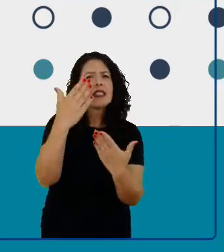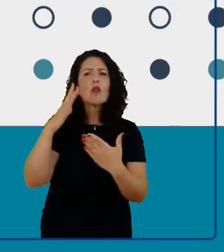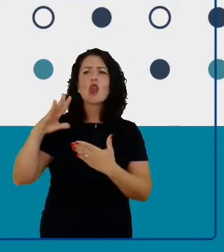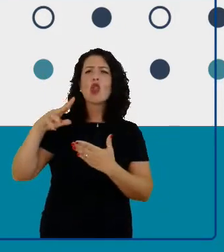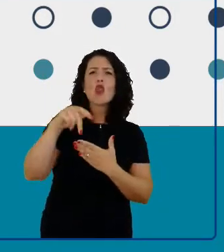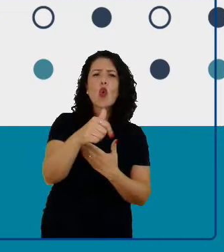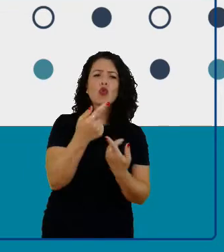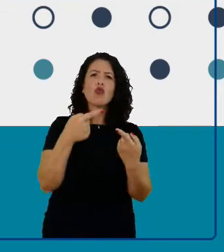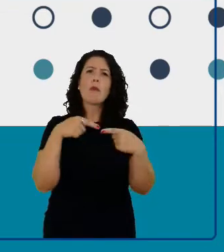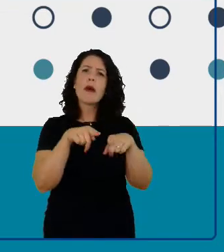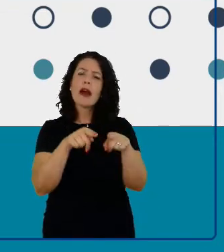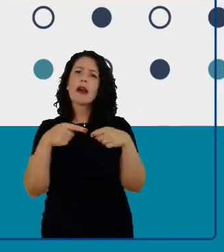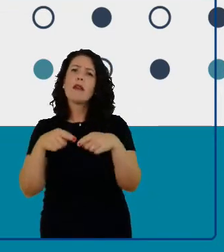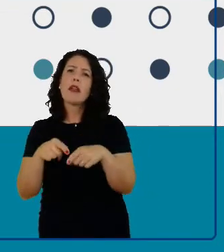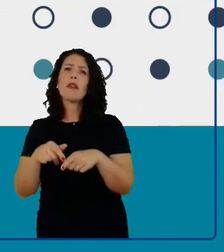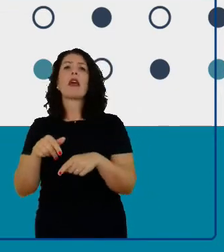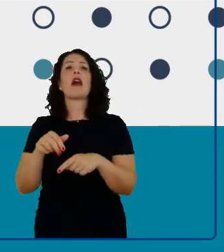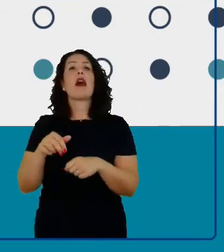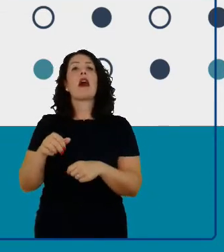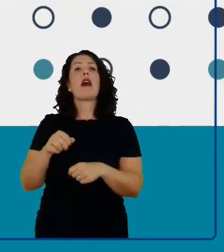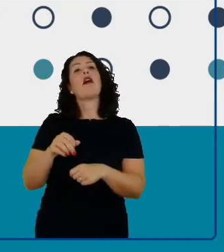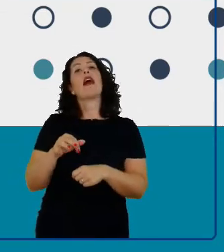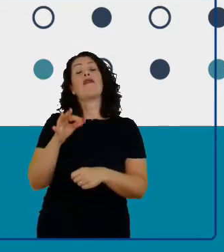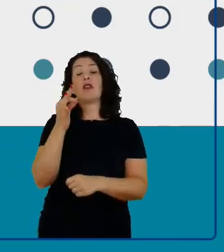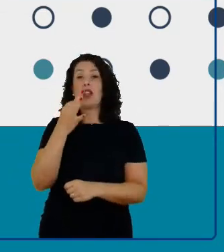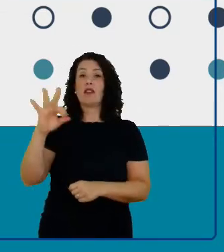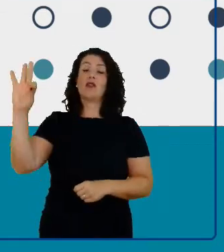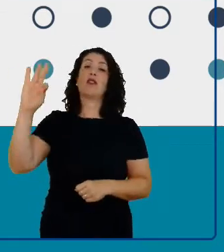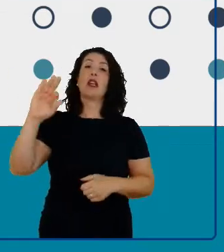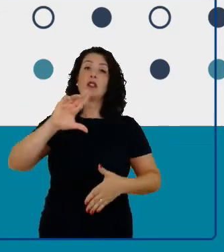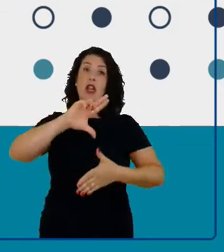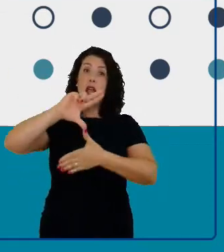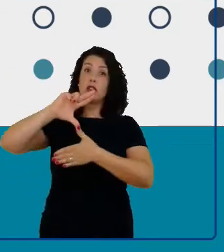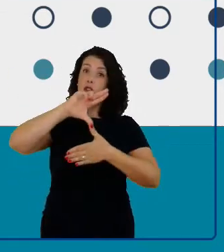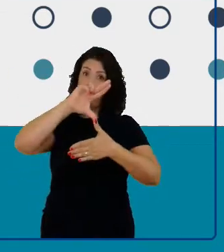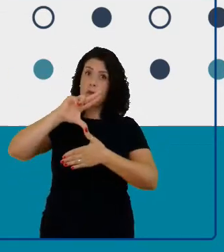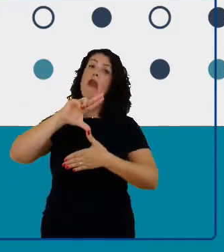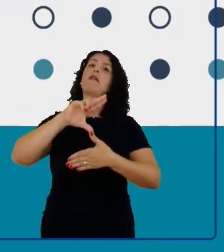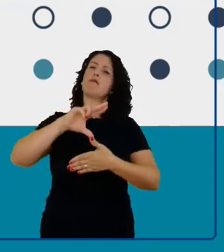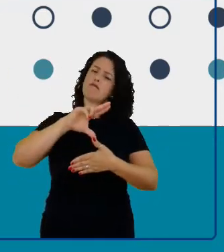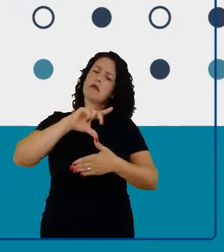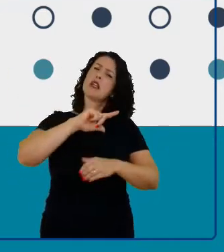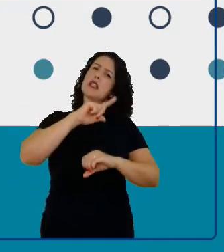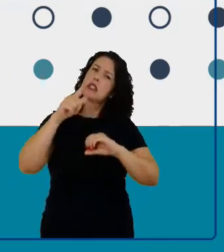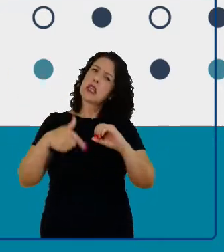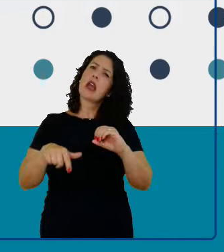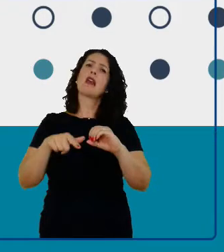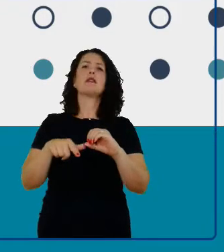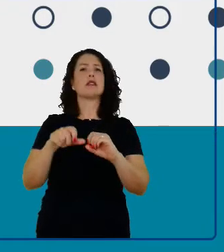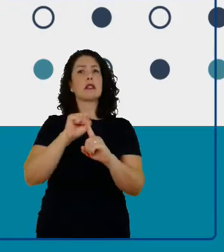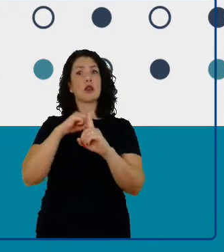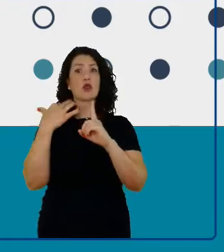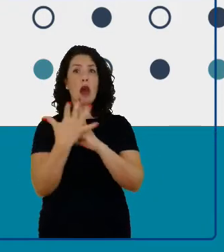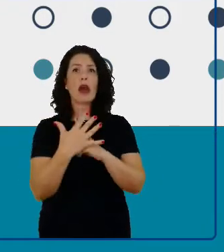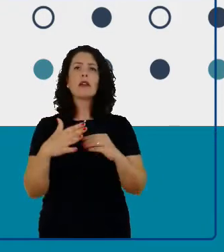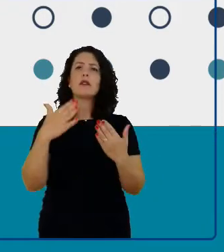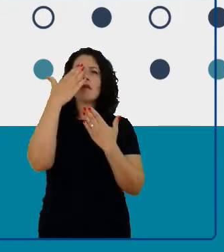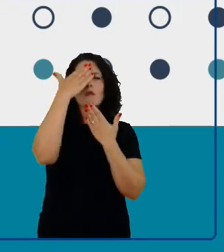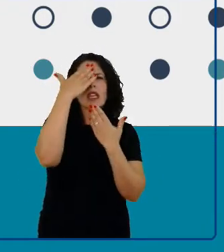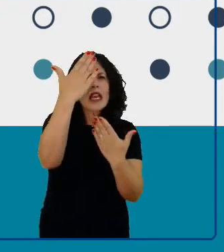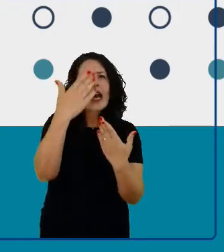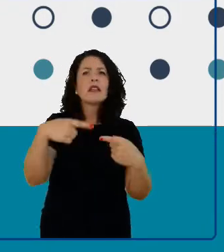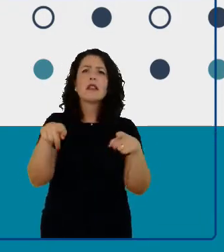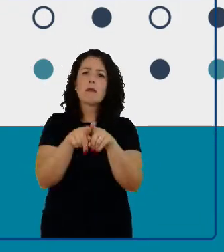Flasco, diretora Celete, também. Muito obrigado pela sua participação